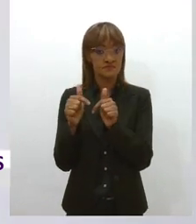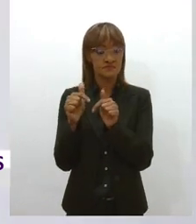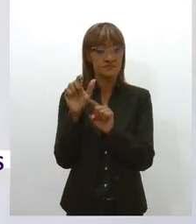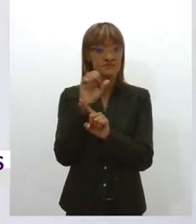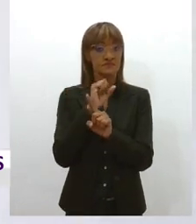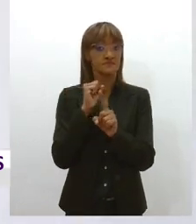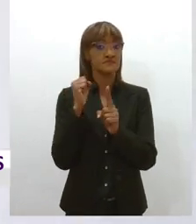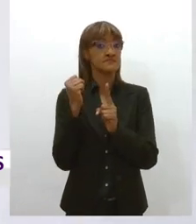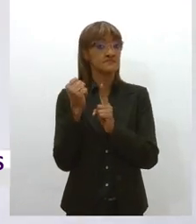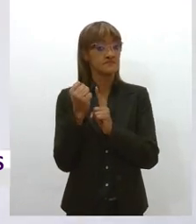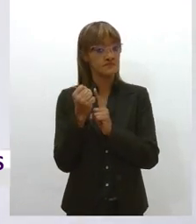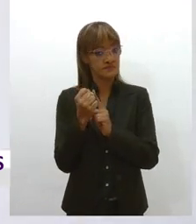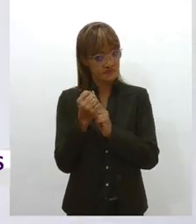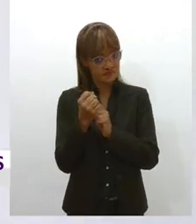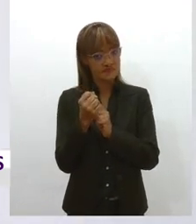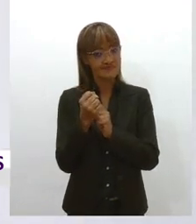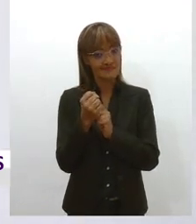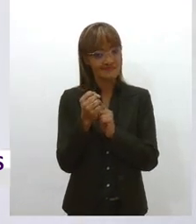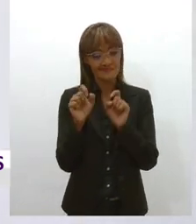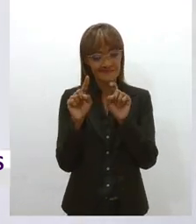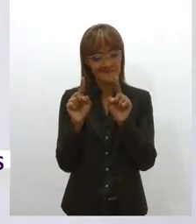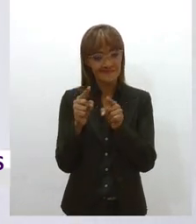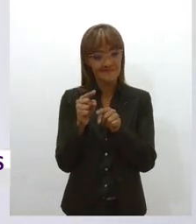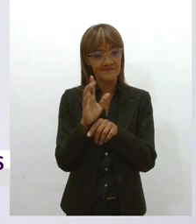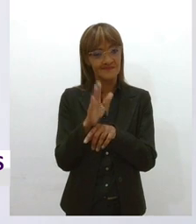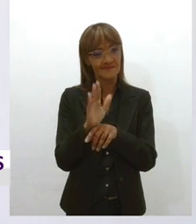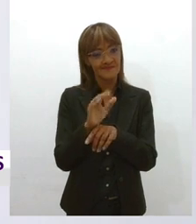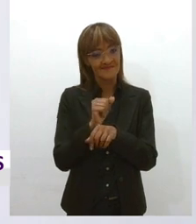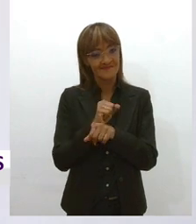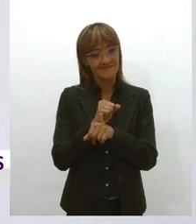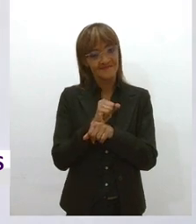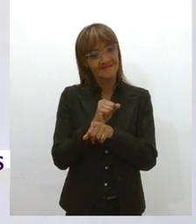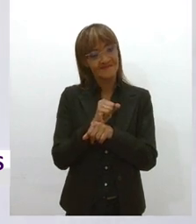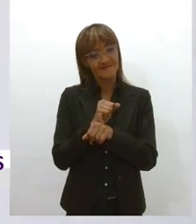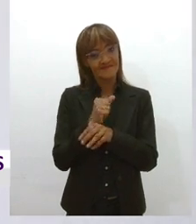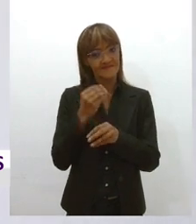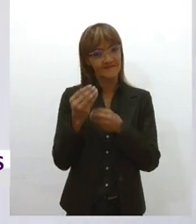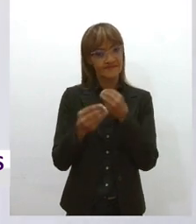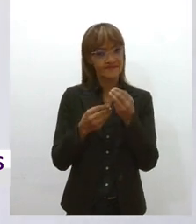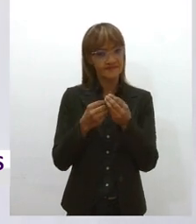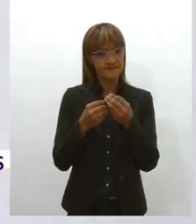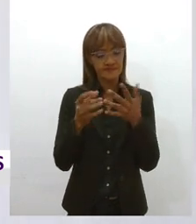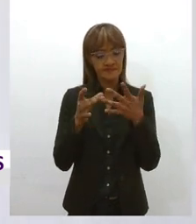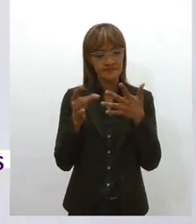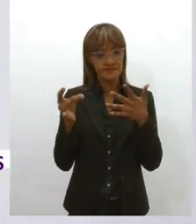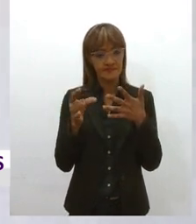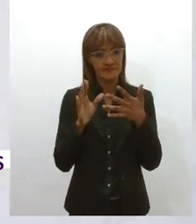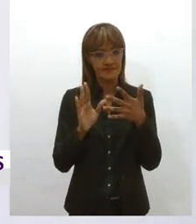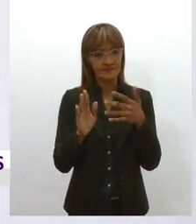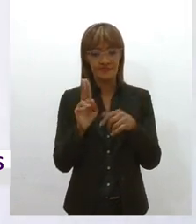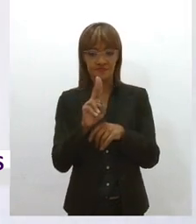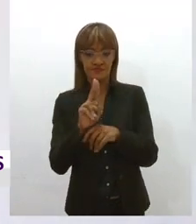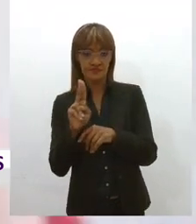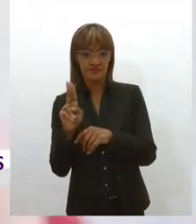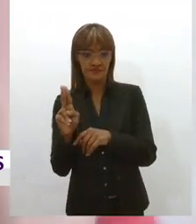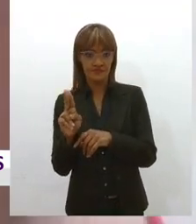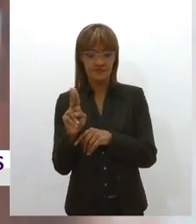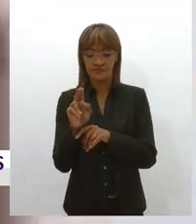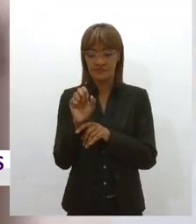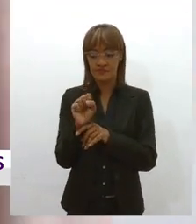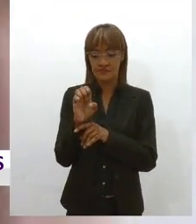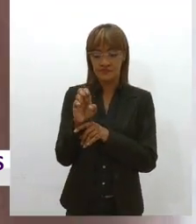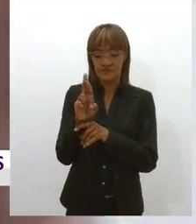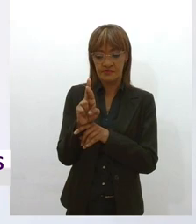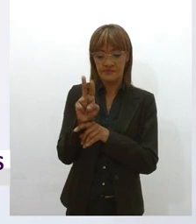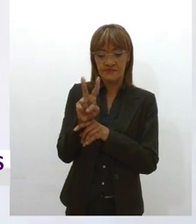e aqui já abre, assim, um pequeno espaço para fazer uma breve distinção, que o nome da profissão é serviço social, quando a